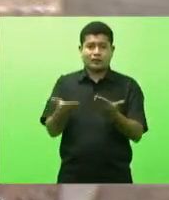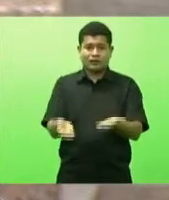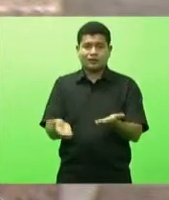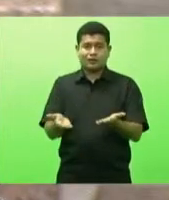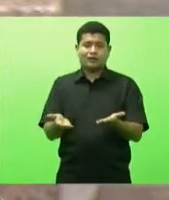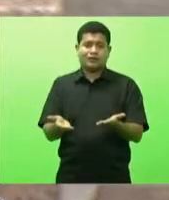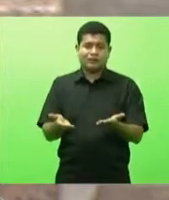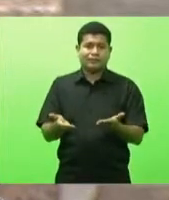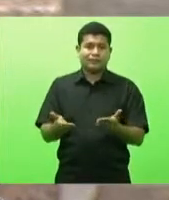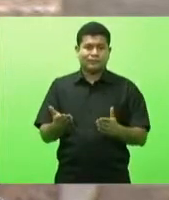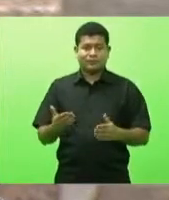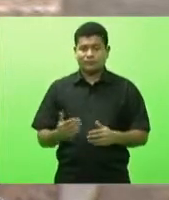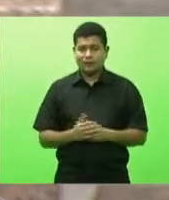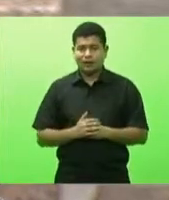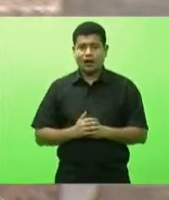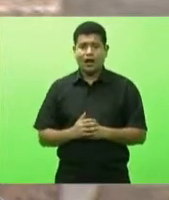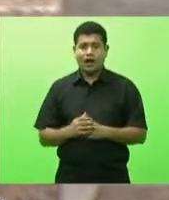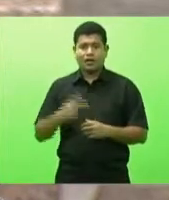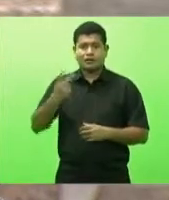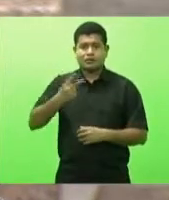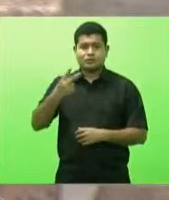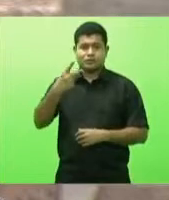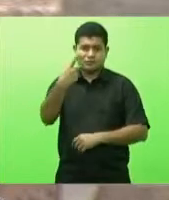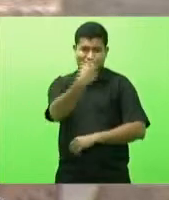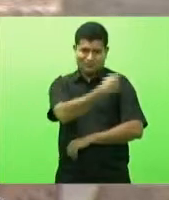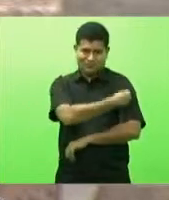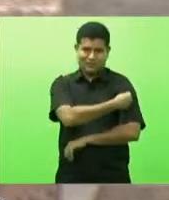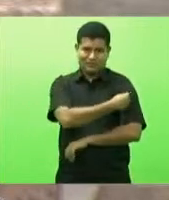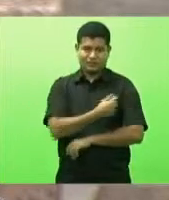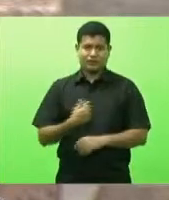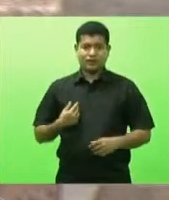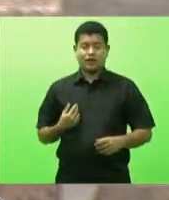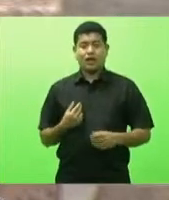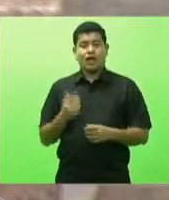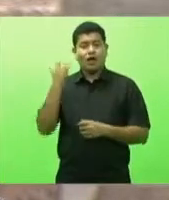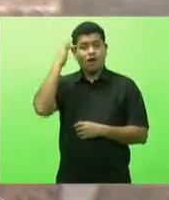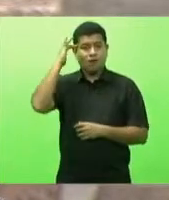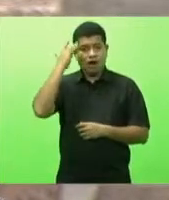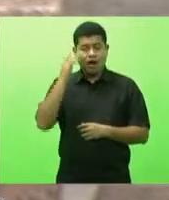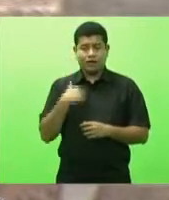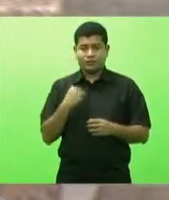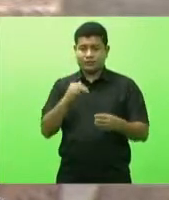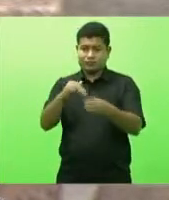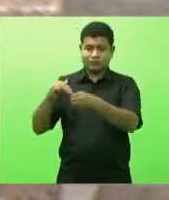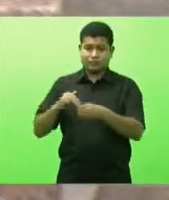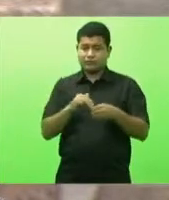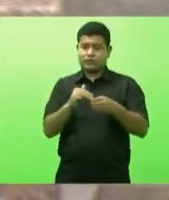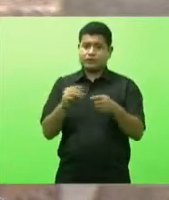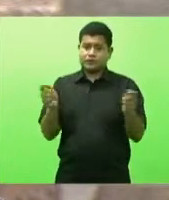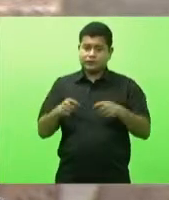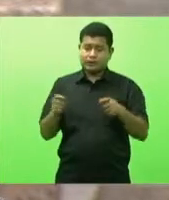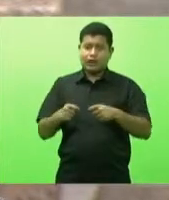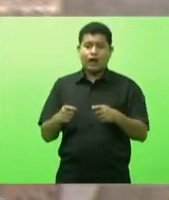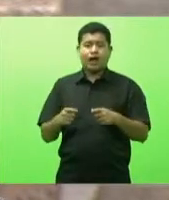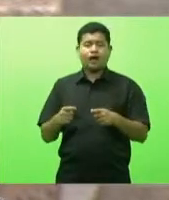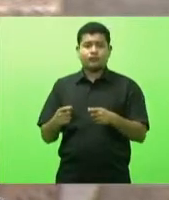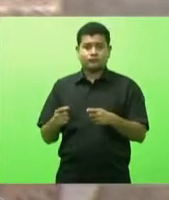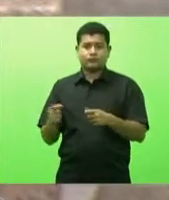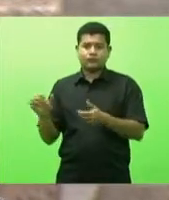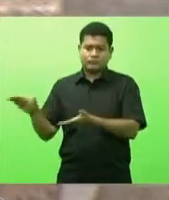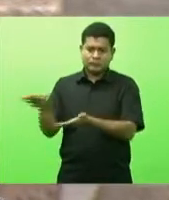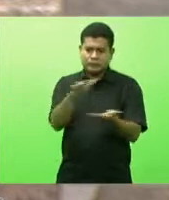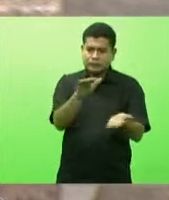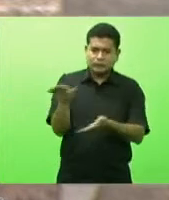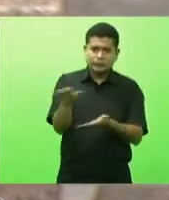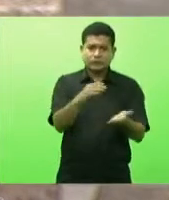dose então eu acho que os municípios quem sabe poderiam ter já essa segunda dose e o estado poderia